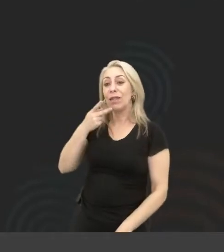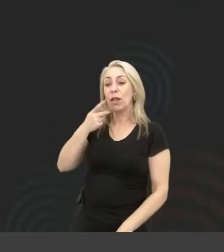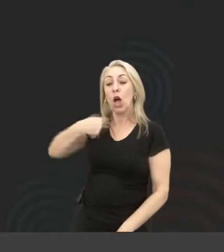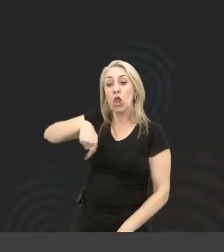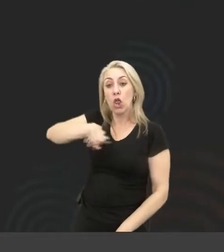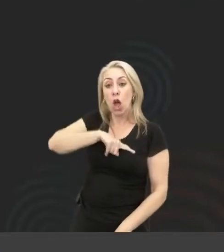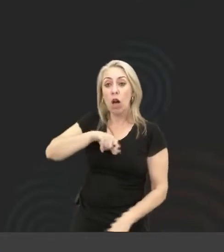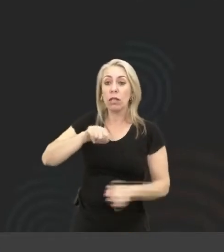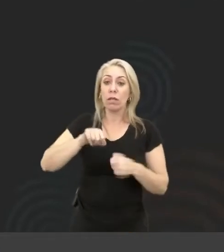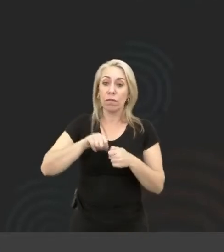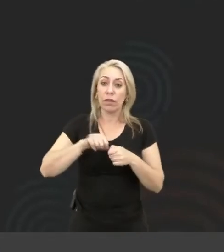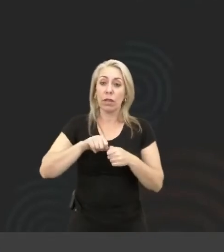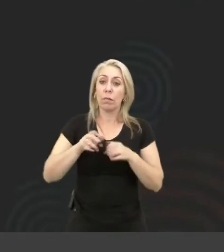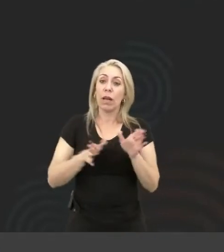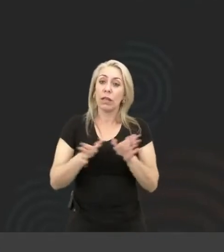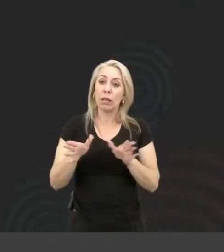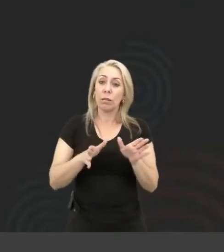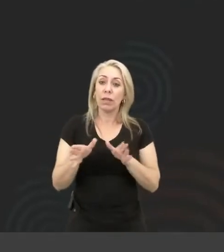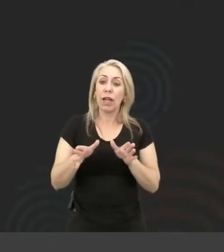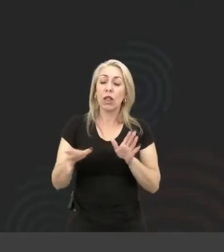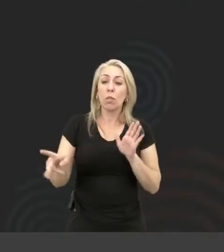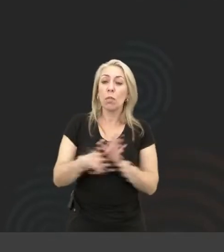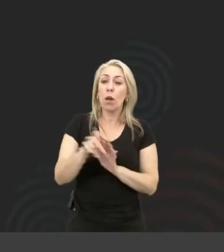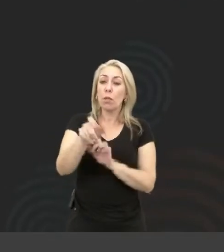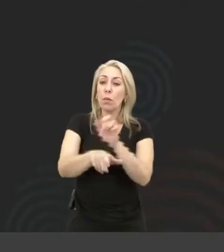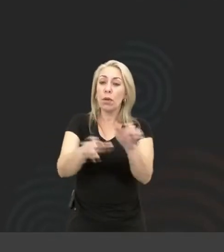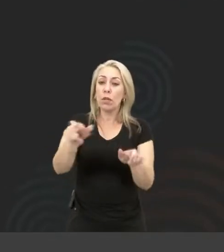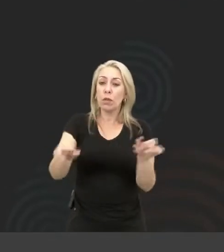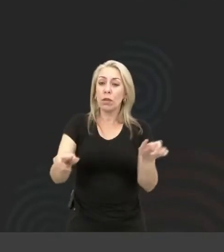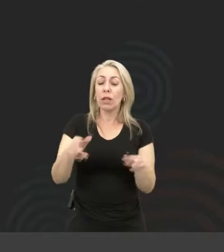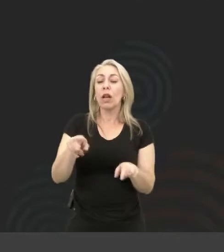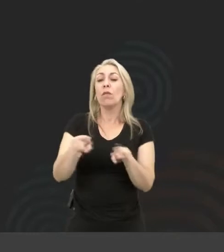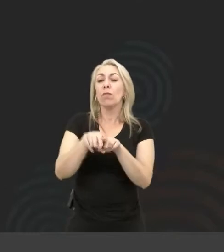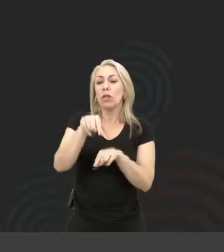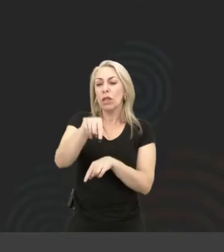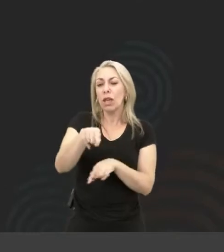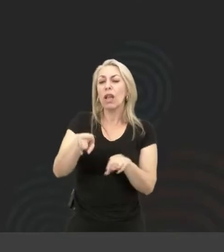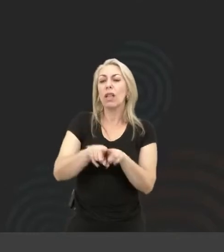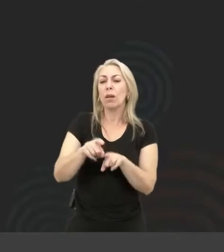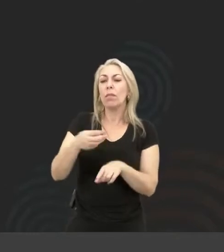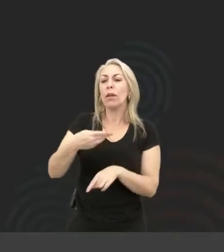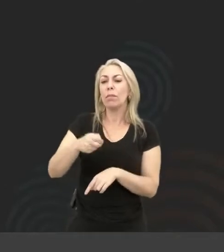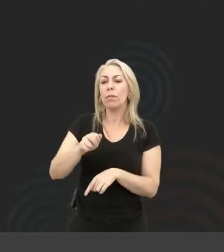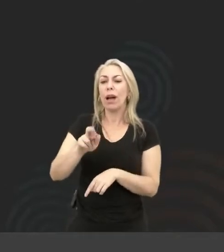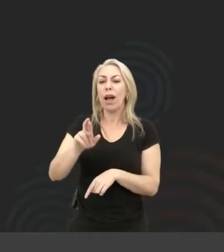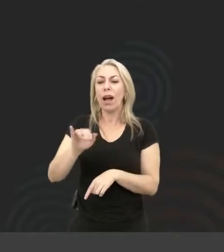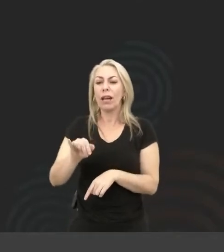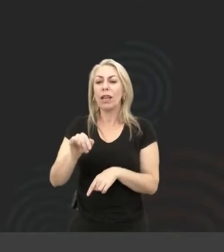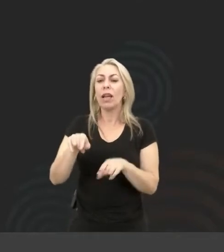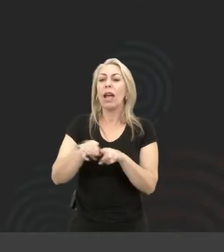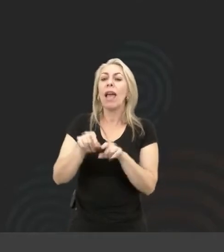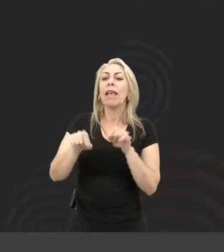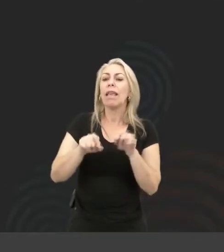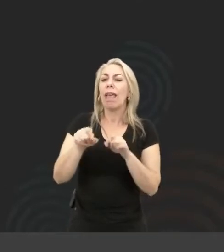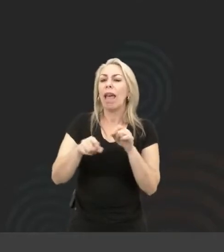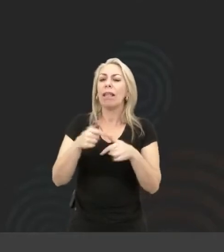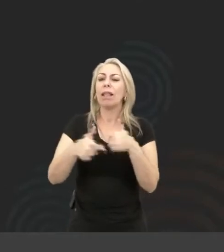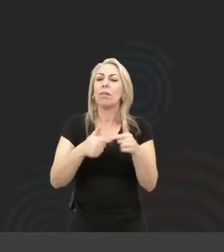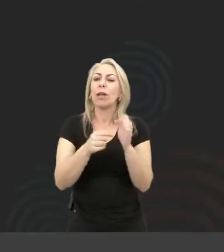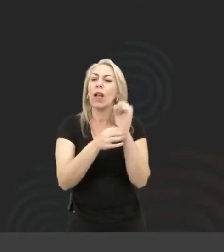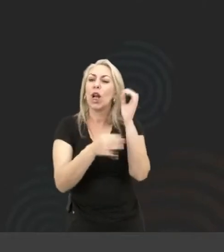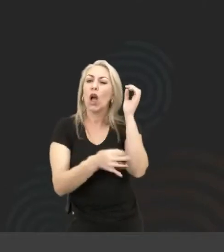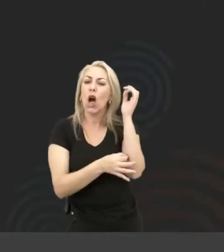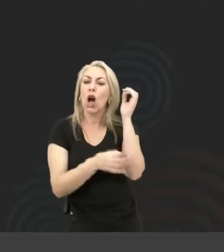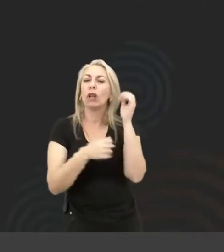acessibilidade para pessoas, como você mesmo falou, Mari. A galera que mexe com o código, nós que